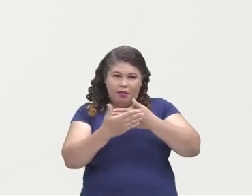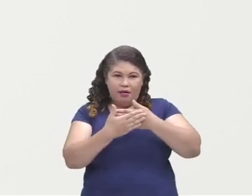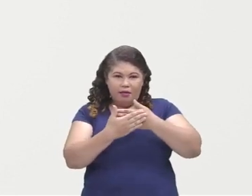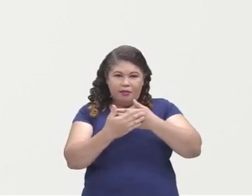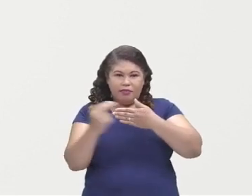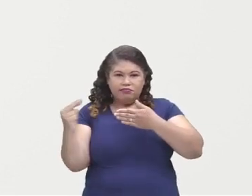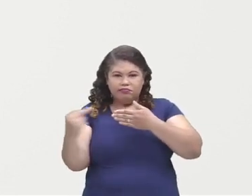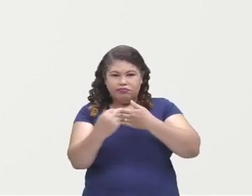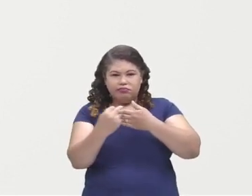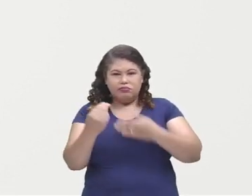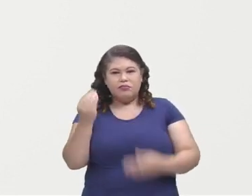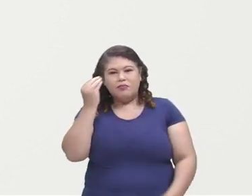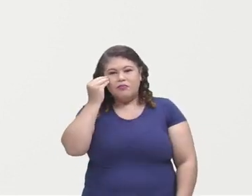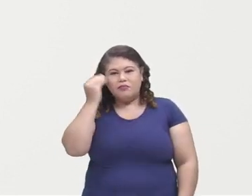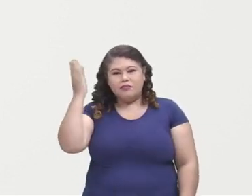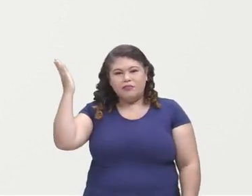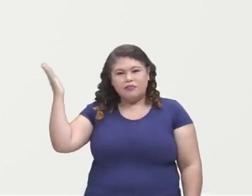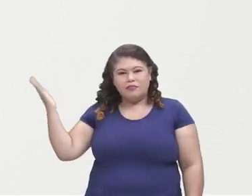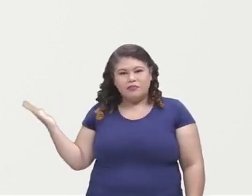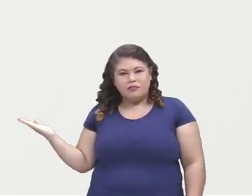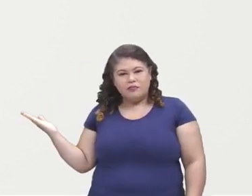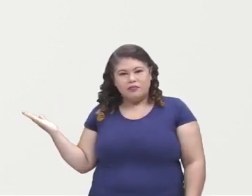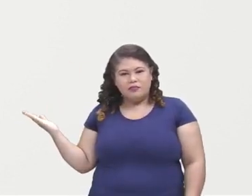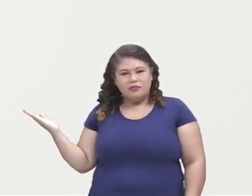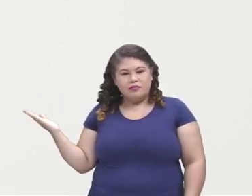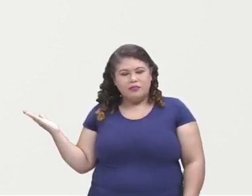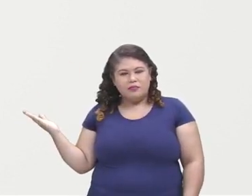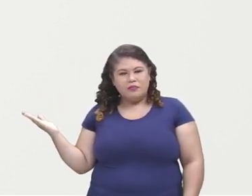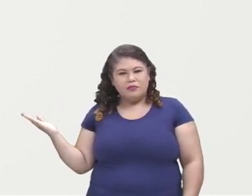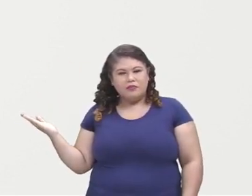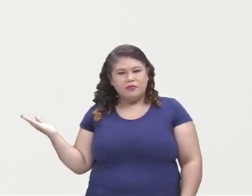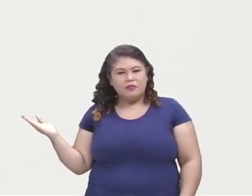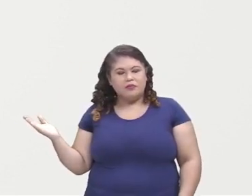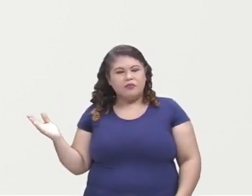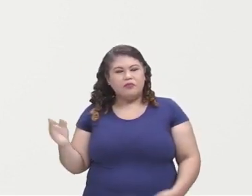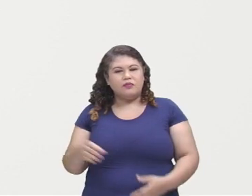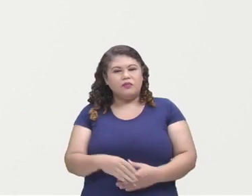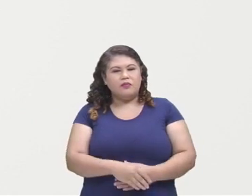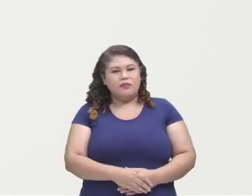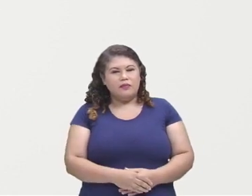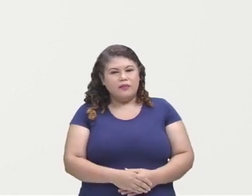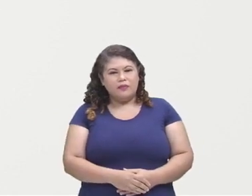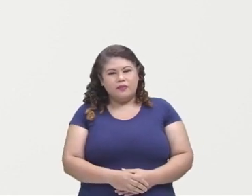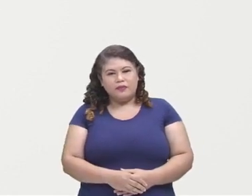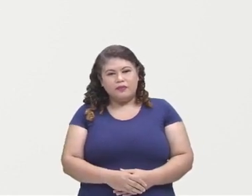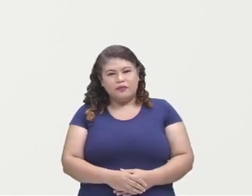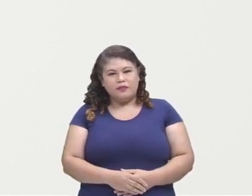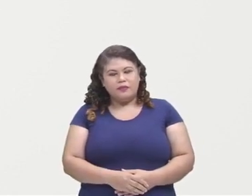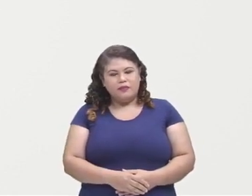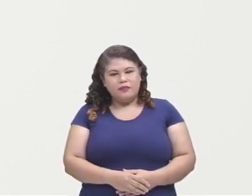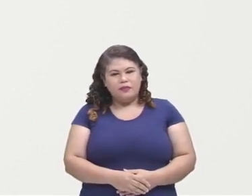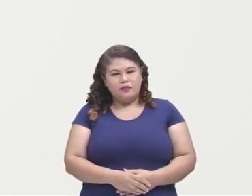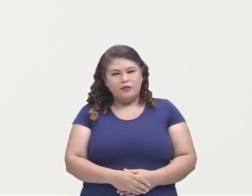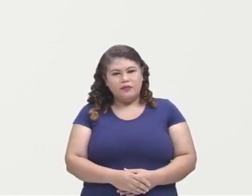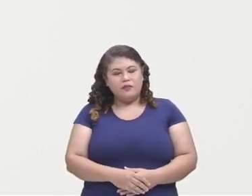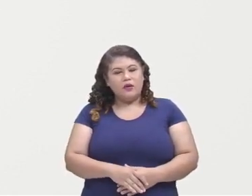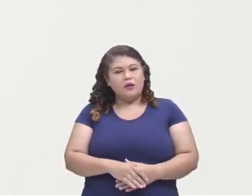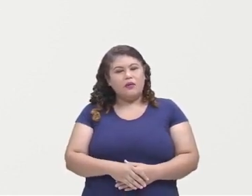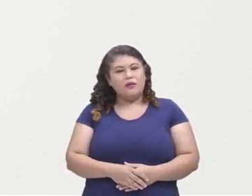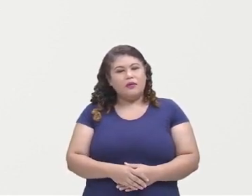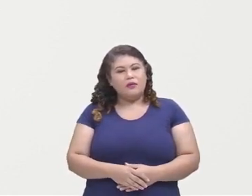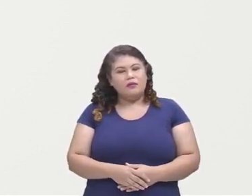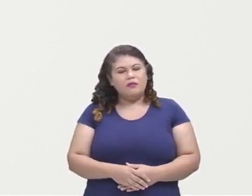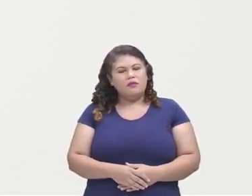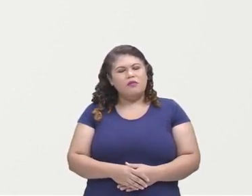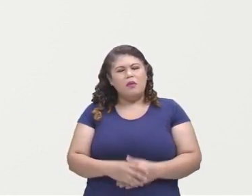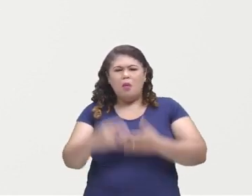abaixo. Qual é o livro que está abaixo? É este daqui, tá bom, crianças? Vamos ler o que está